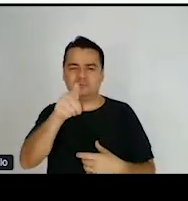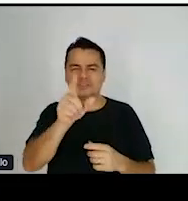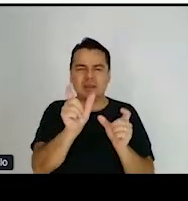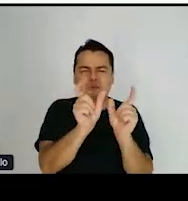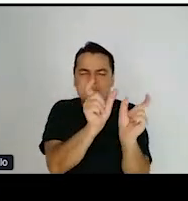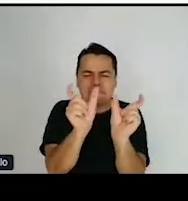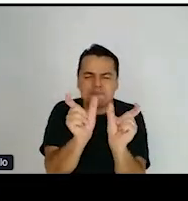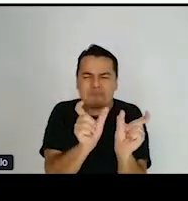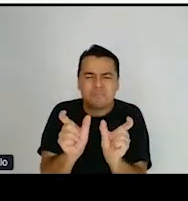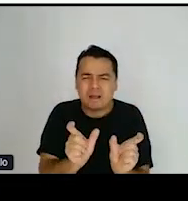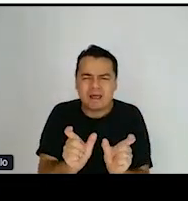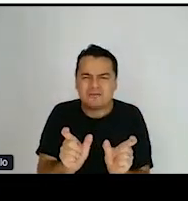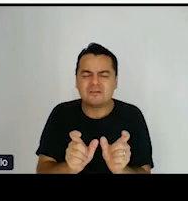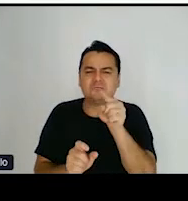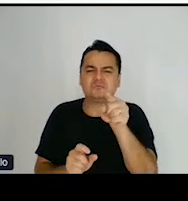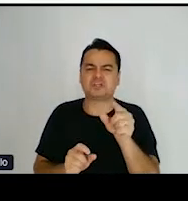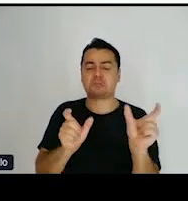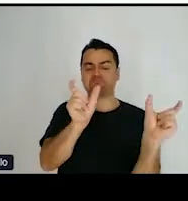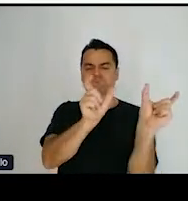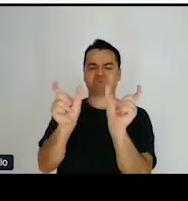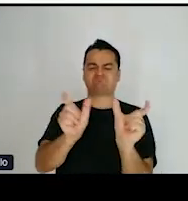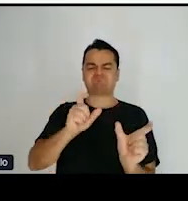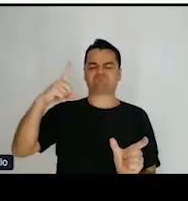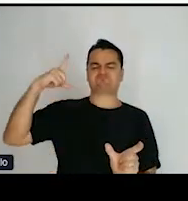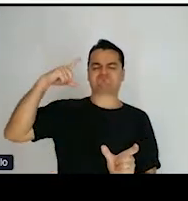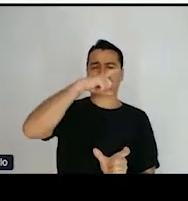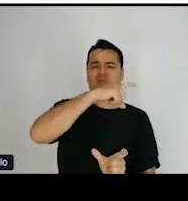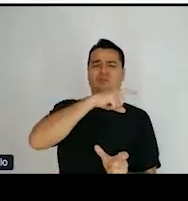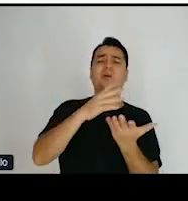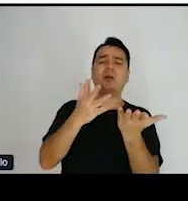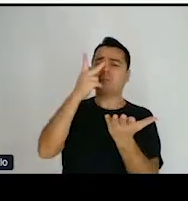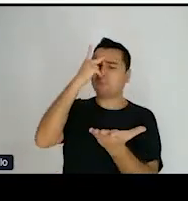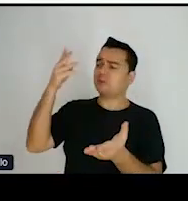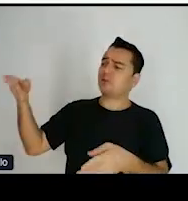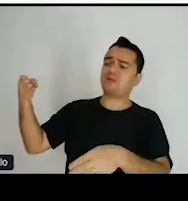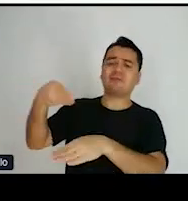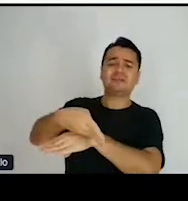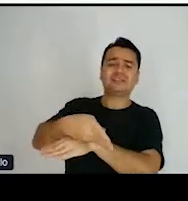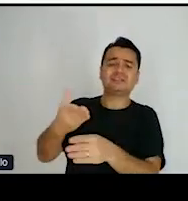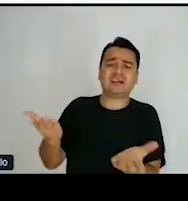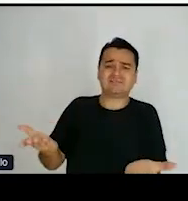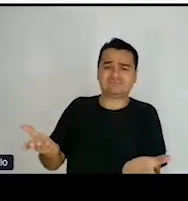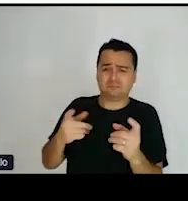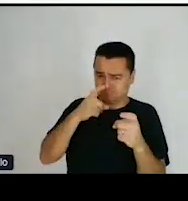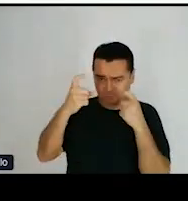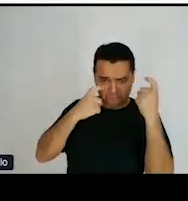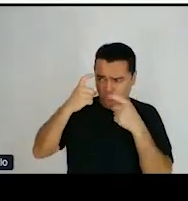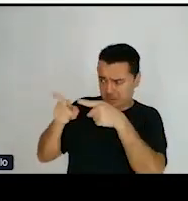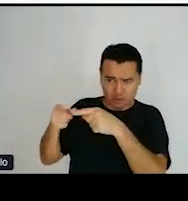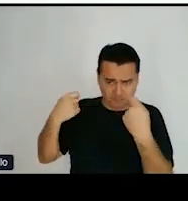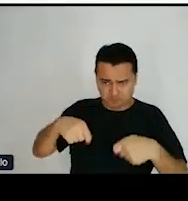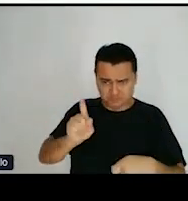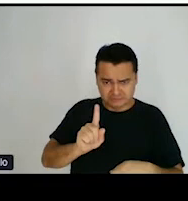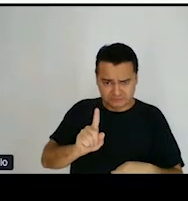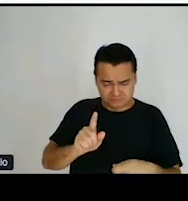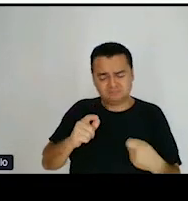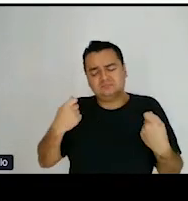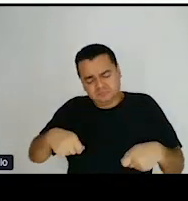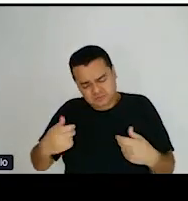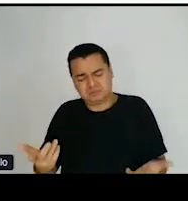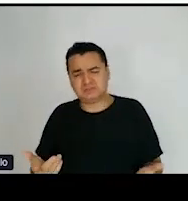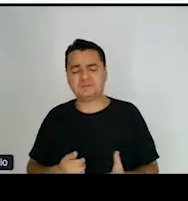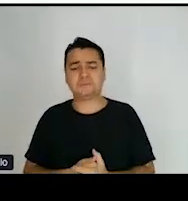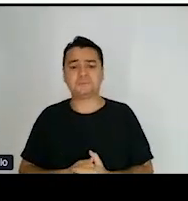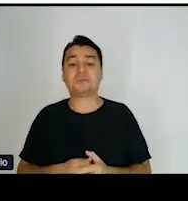usuário, da pessoa que irá ler e usar o produto ou serviço. Devemos entender para quem estamos escrevendo.